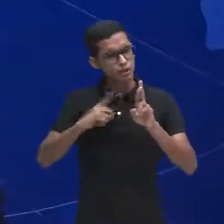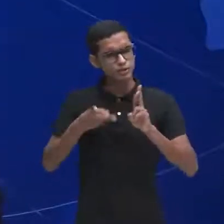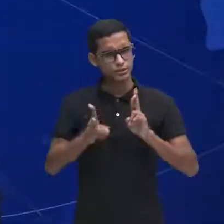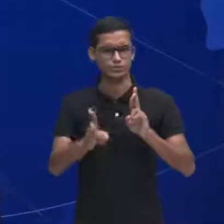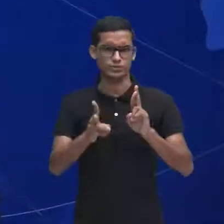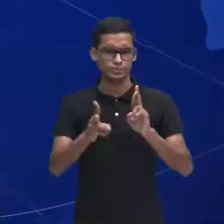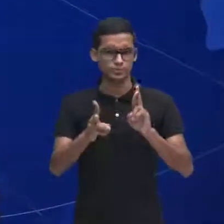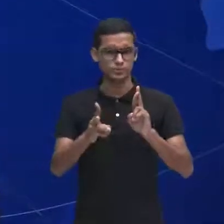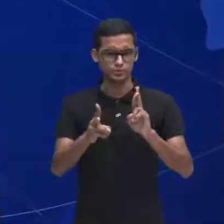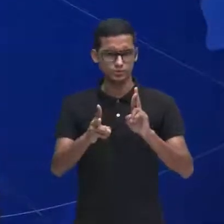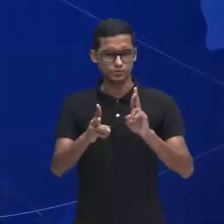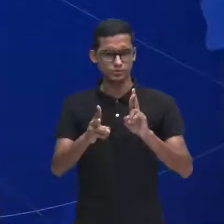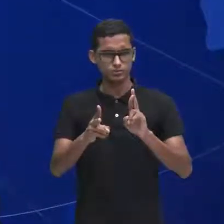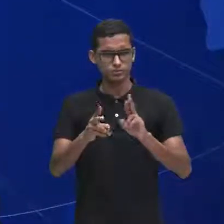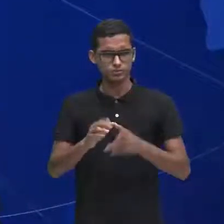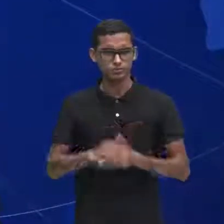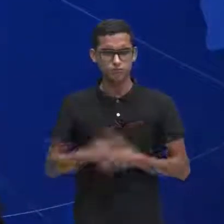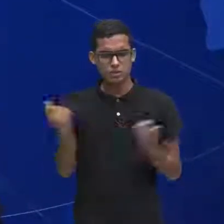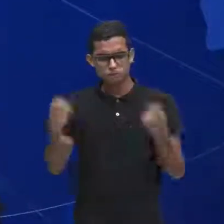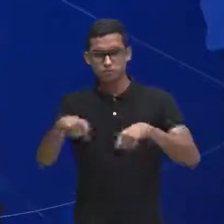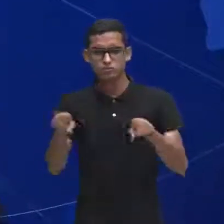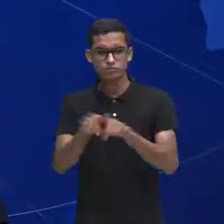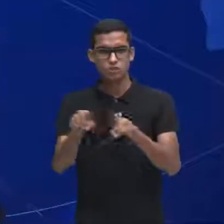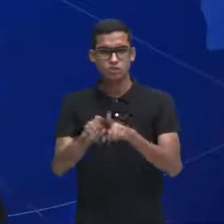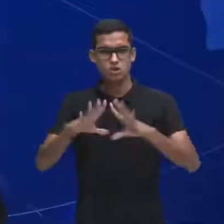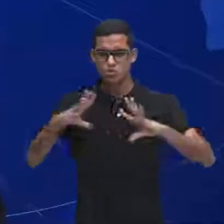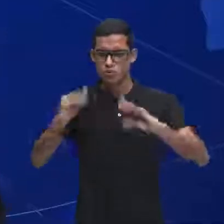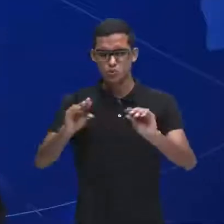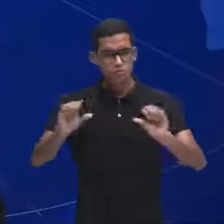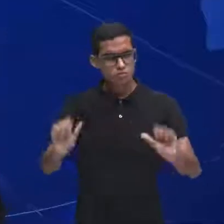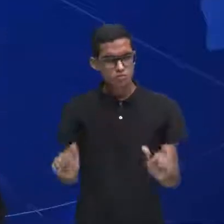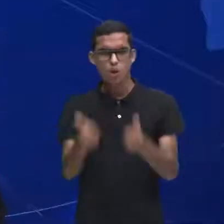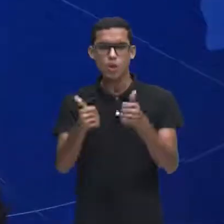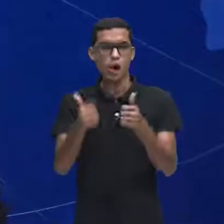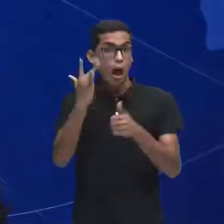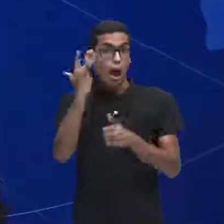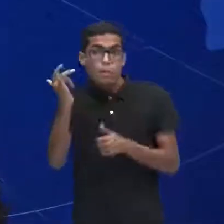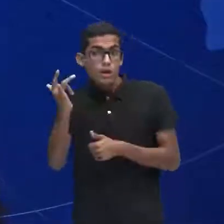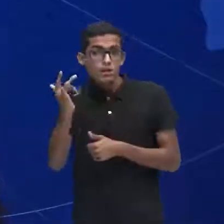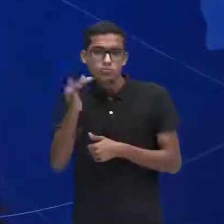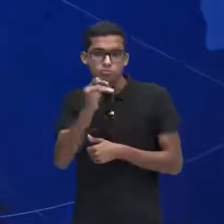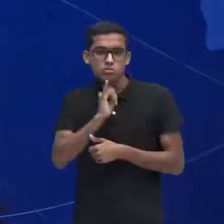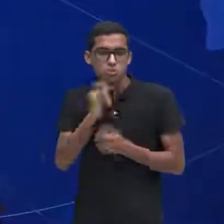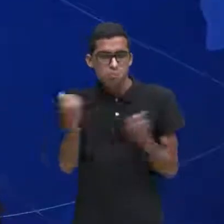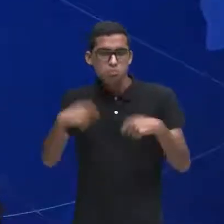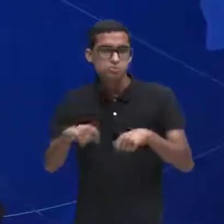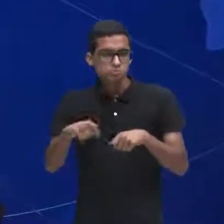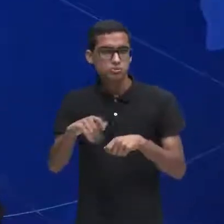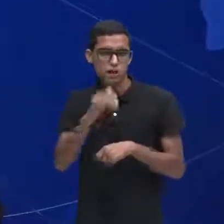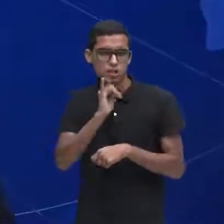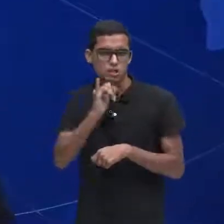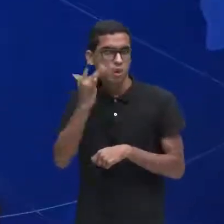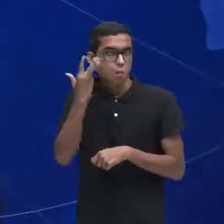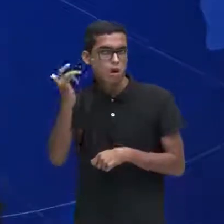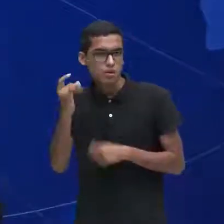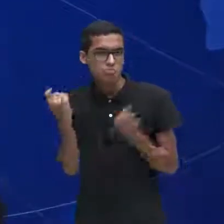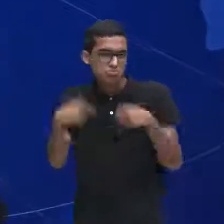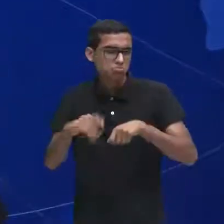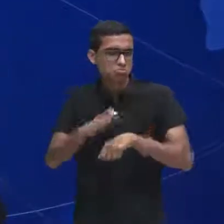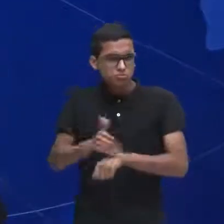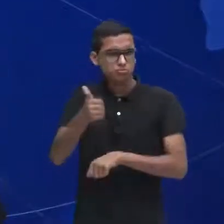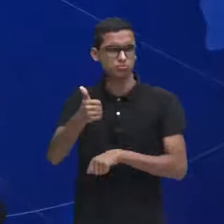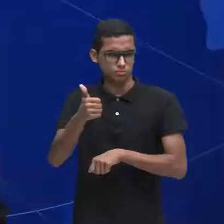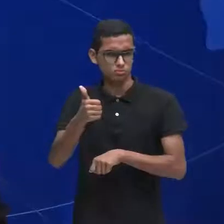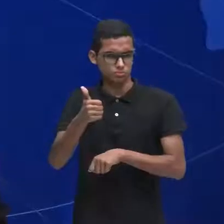você bate muito né Everton tudo pode melhorar amanhã inclusive mas precisa viver precisa lançar a mão precisa se fazer